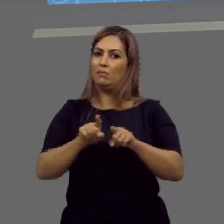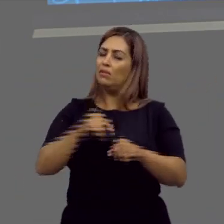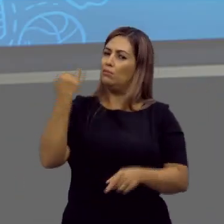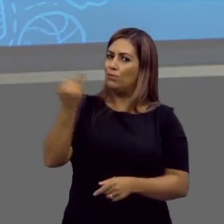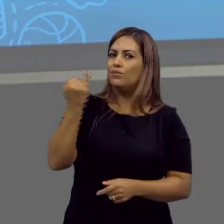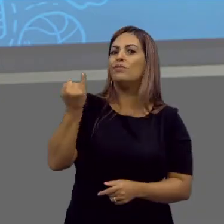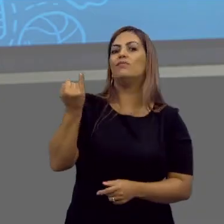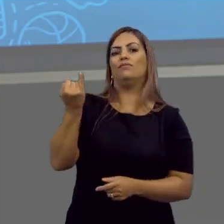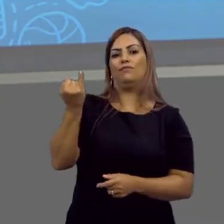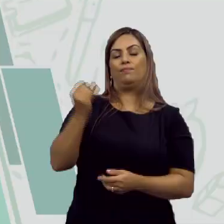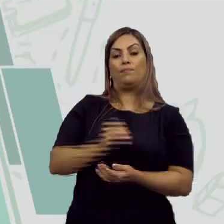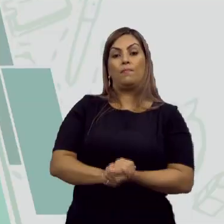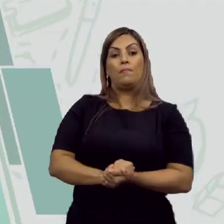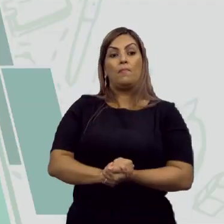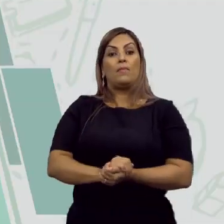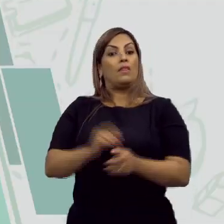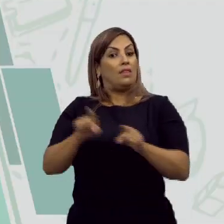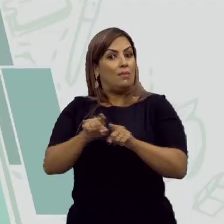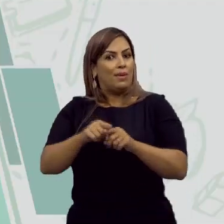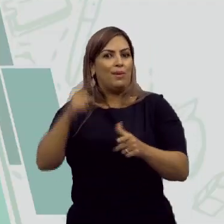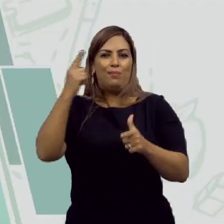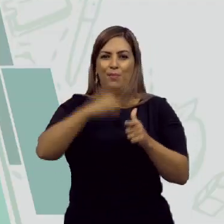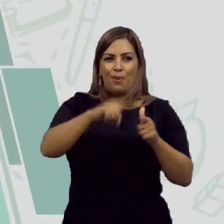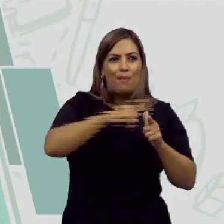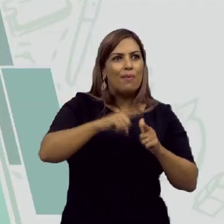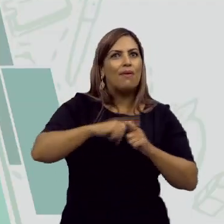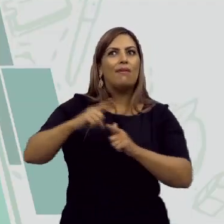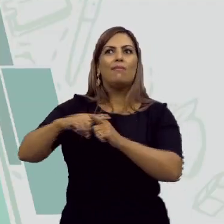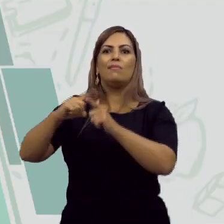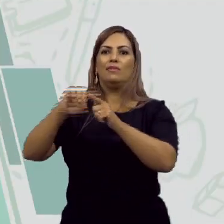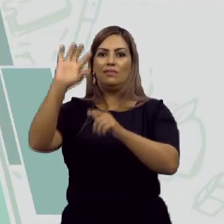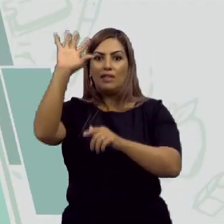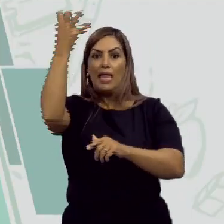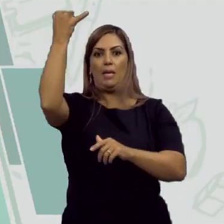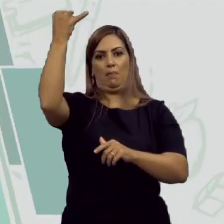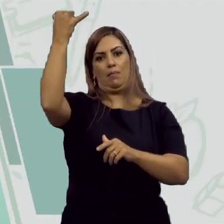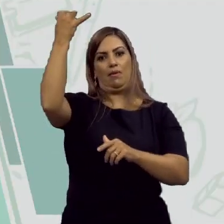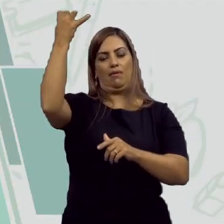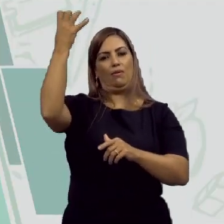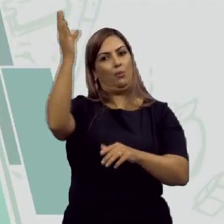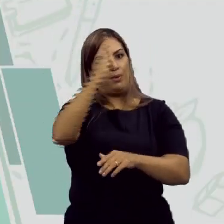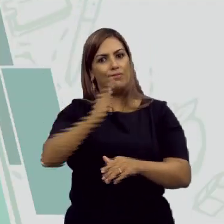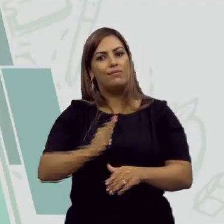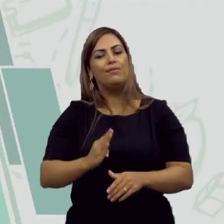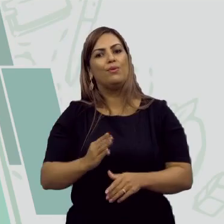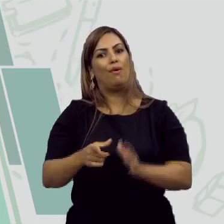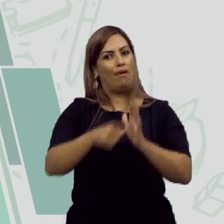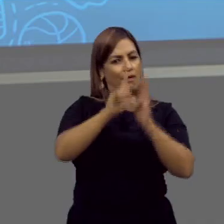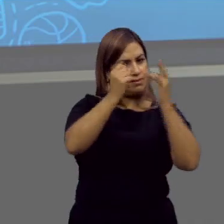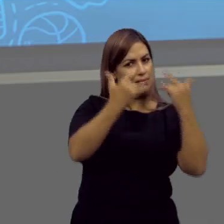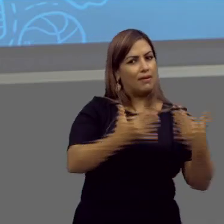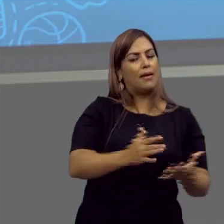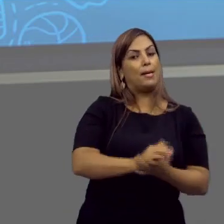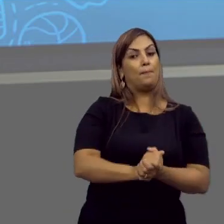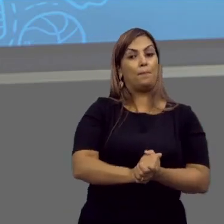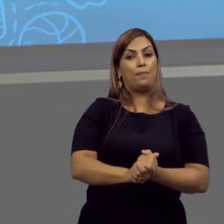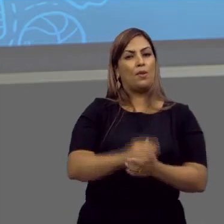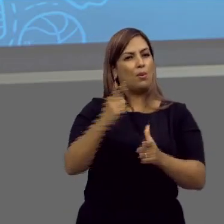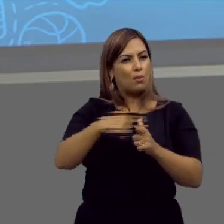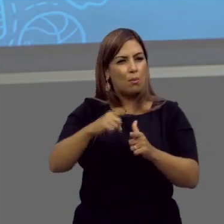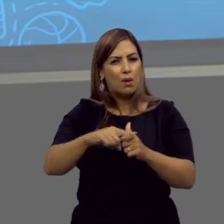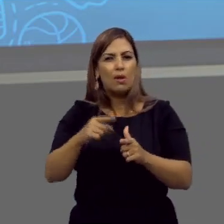importante. Além disso, os problemas ambientais em questão no Brasil, que anteriormente eu havia mencionado.